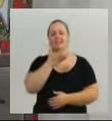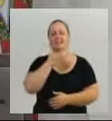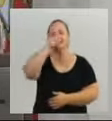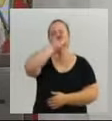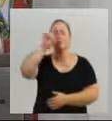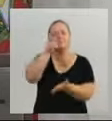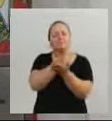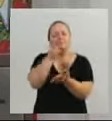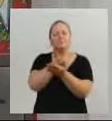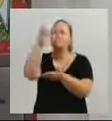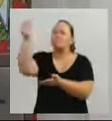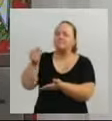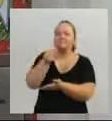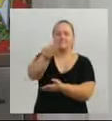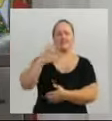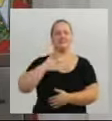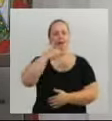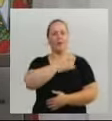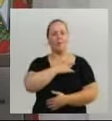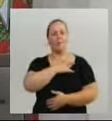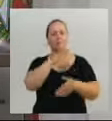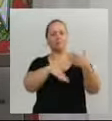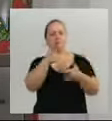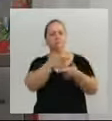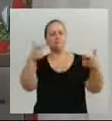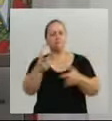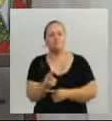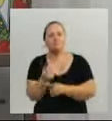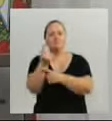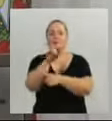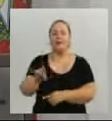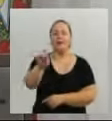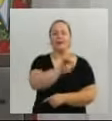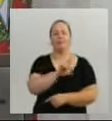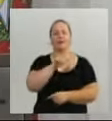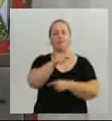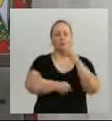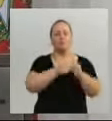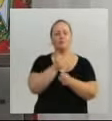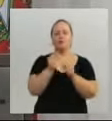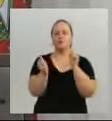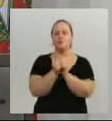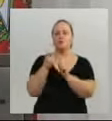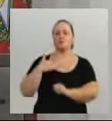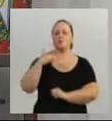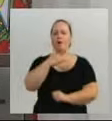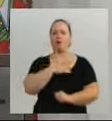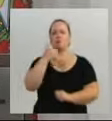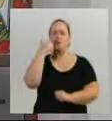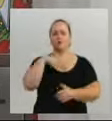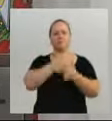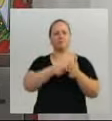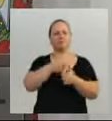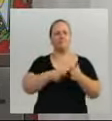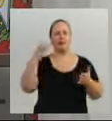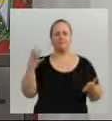saúde, dando prosperidade a todos nós, e que no próximo ano, todos nós possamos, com saúde, correr atrás de tudo aquilo que Deus já